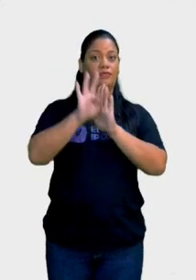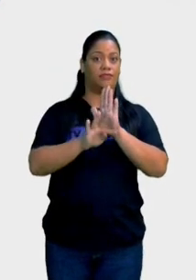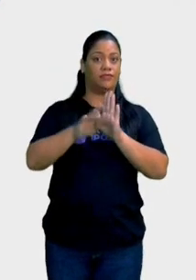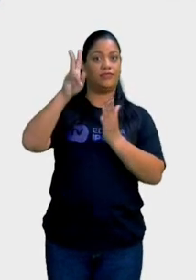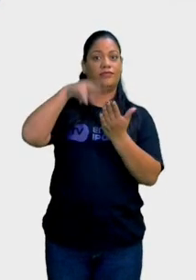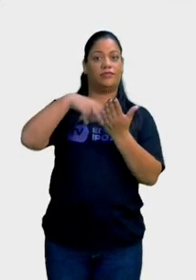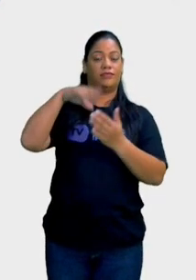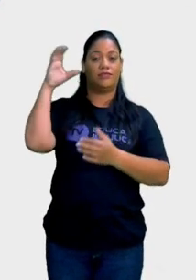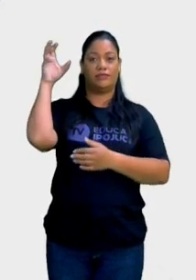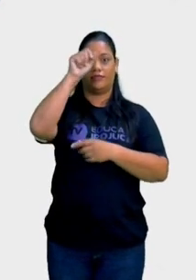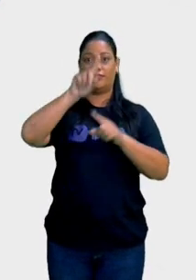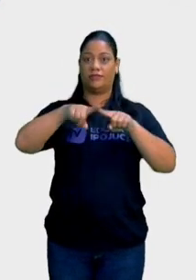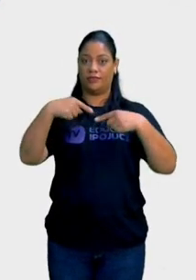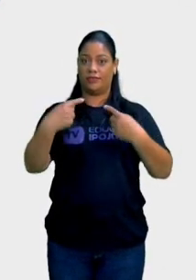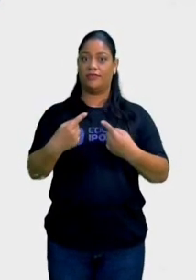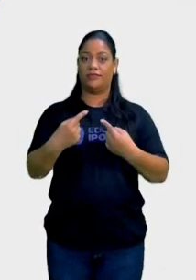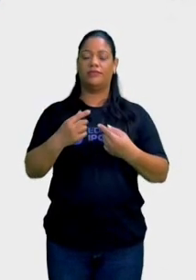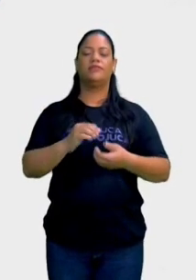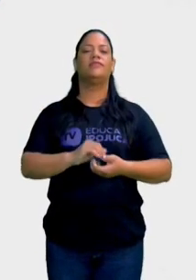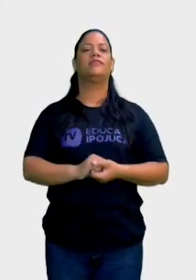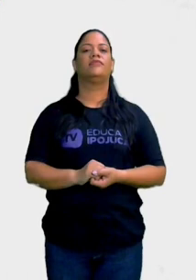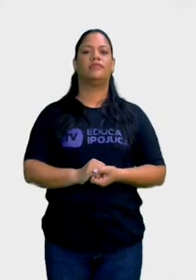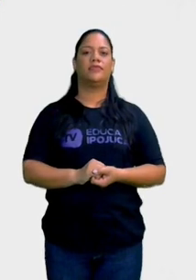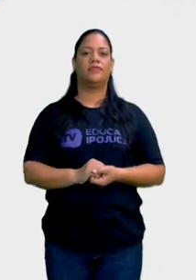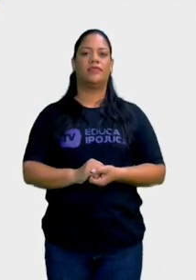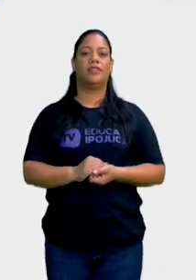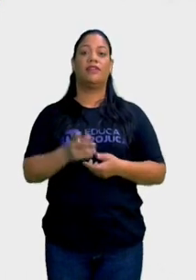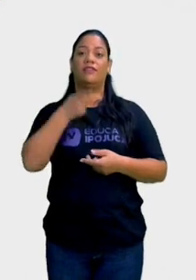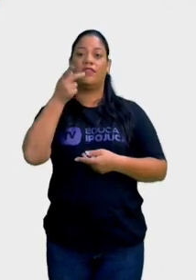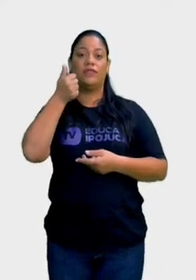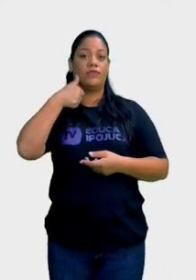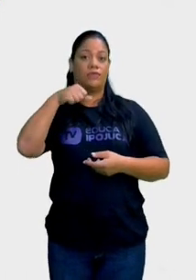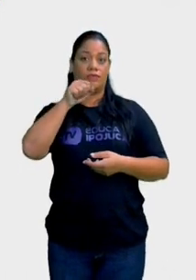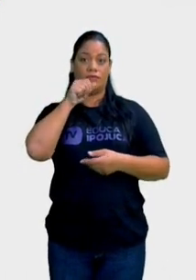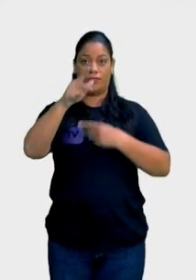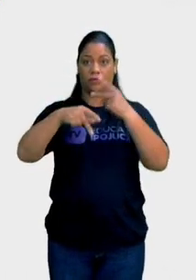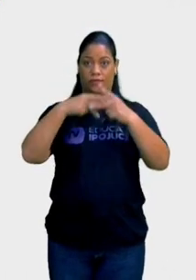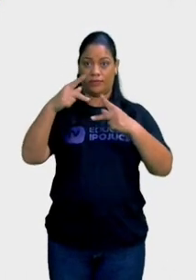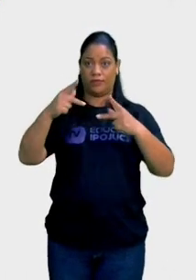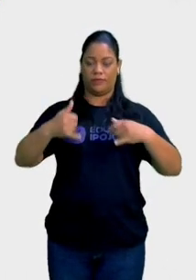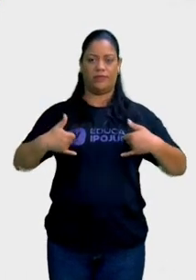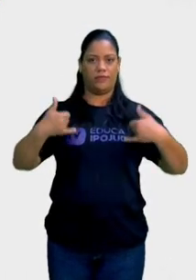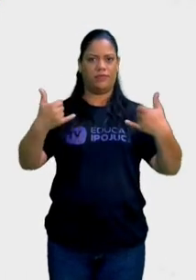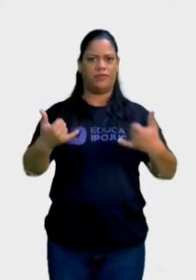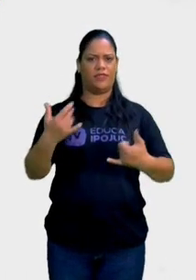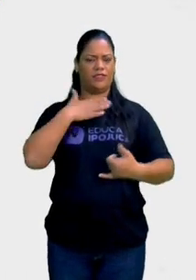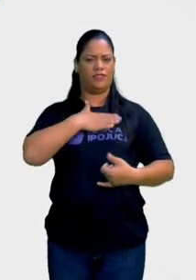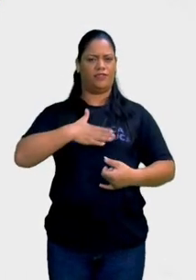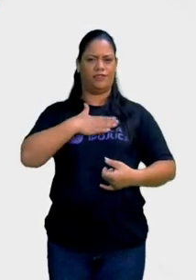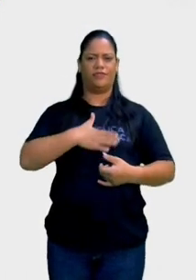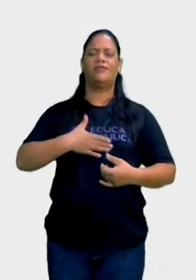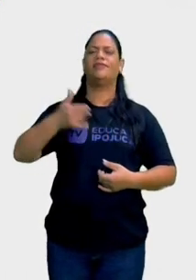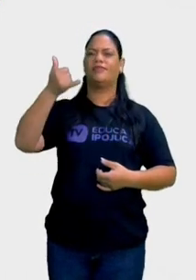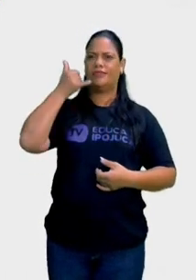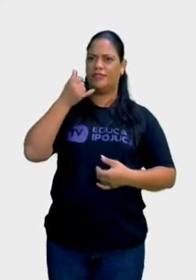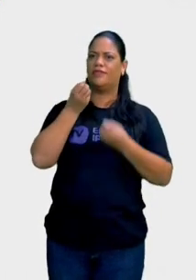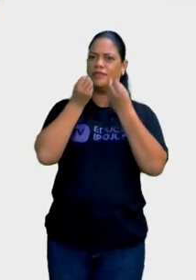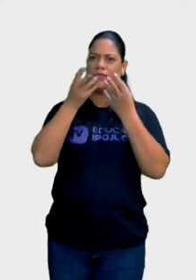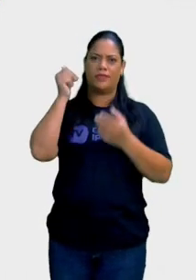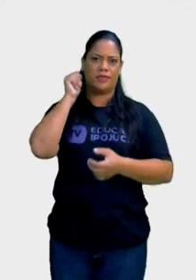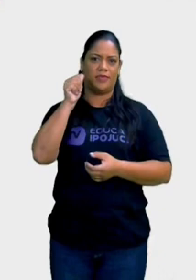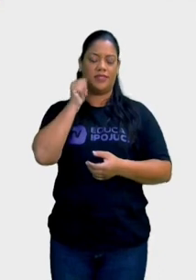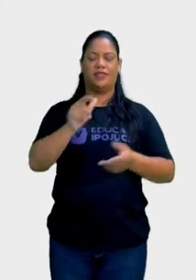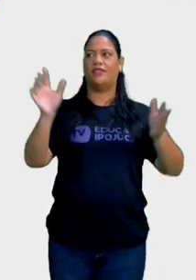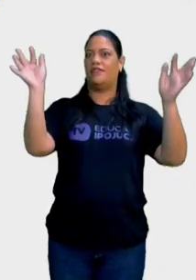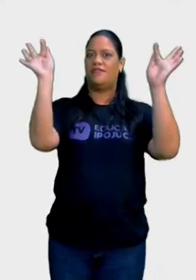Sônia falou com sua mãe sobre o presente de aniversário. Disse que gostaria de um celular e que foi boa menina. Ela